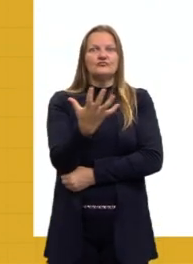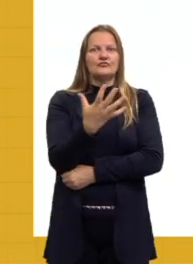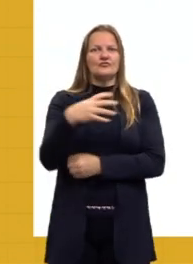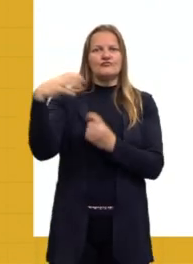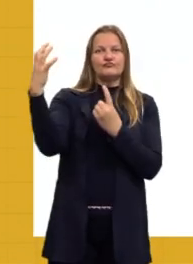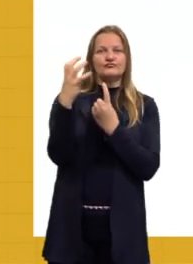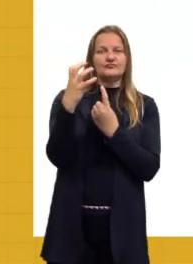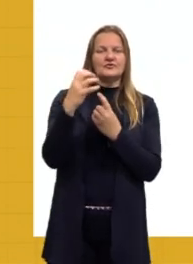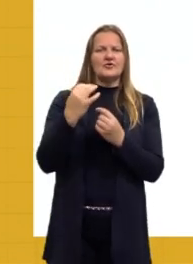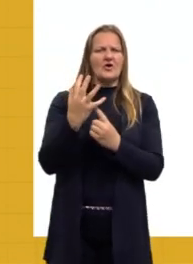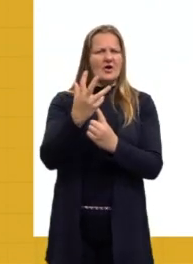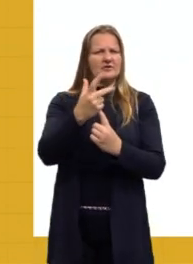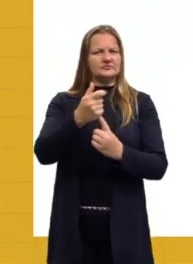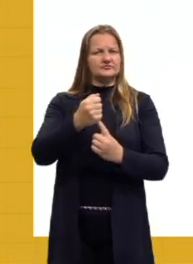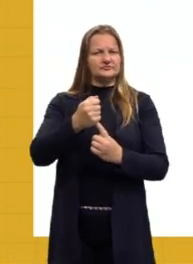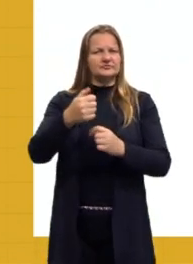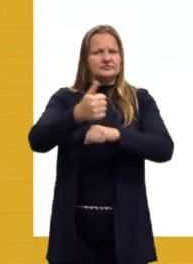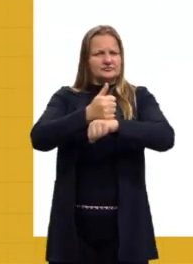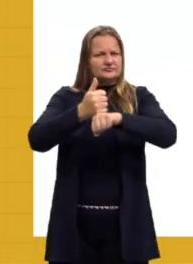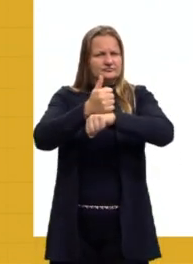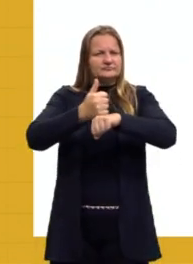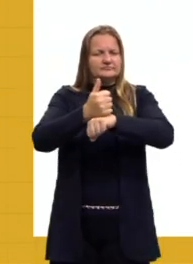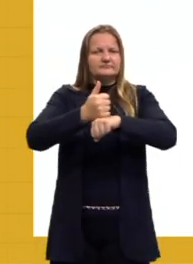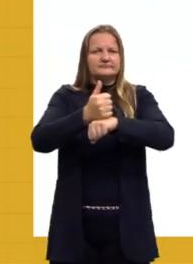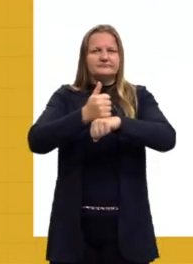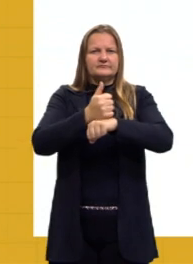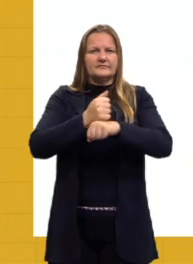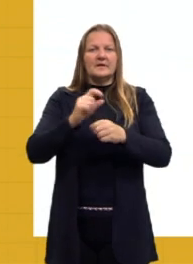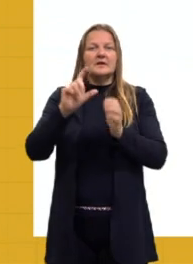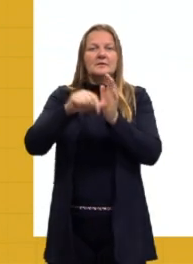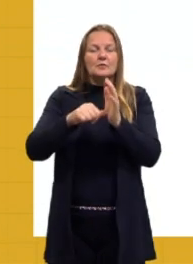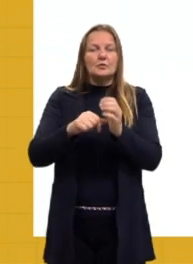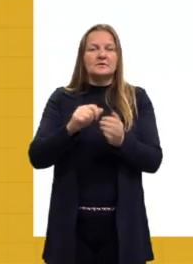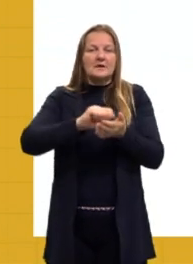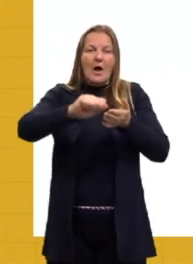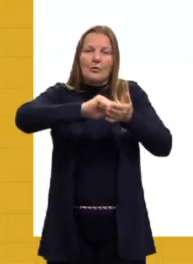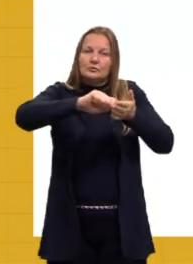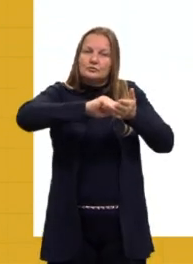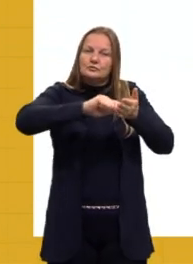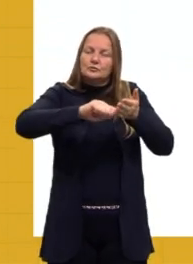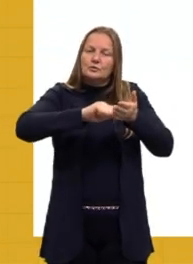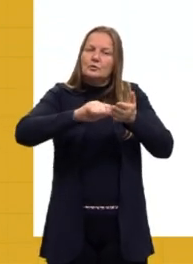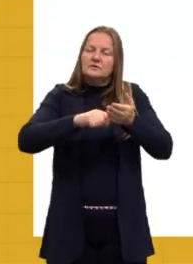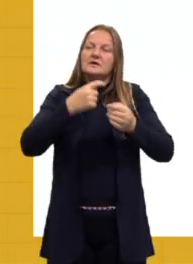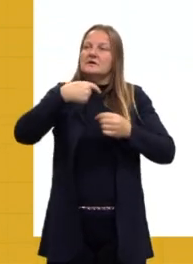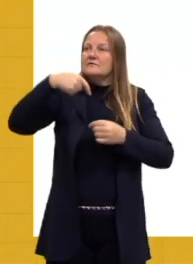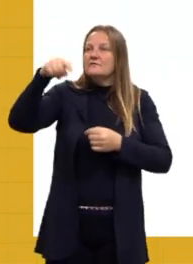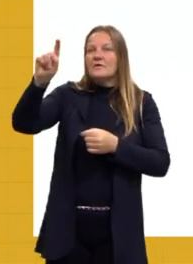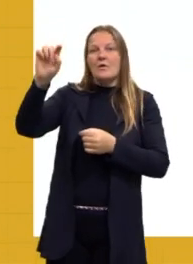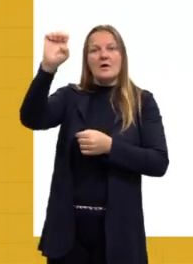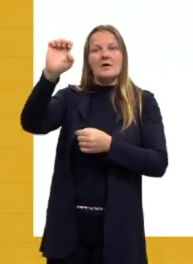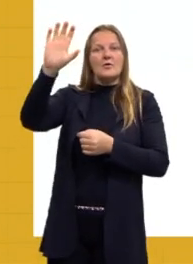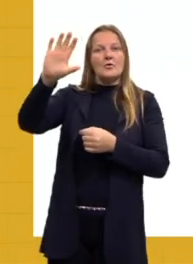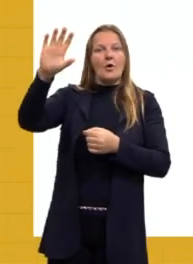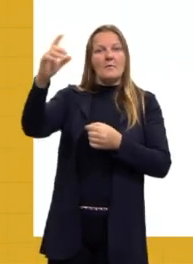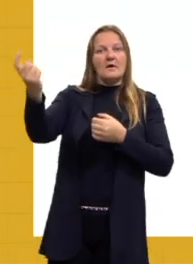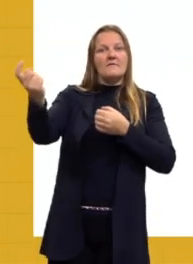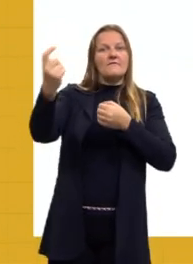Os nossos artistas aqui, como os autores que nós veremos na sequência, eles vão para a Europa e eles ficam